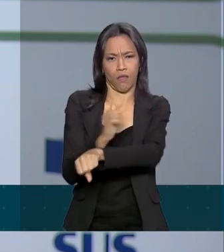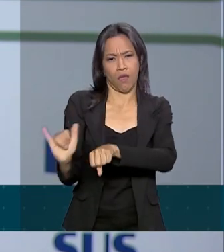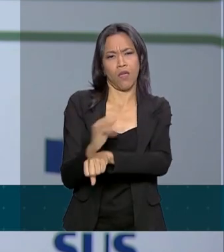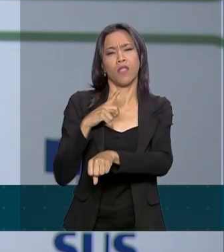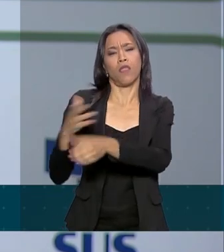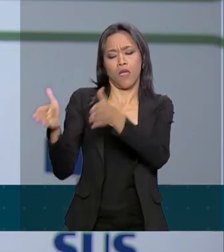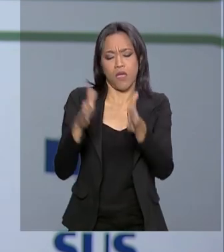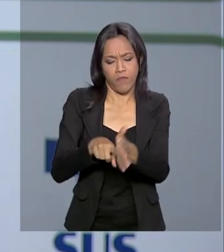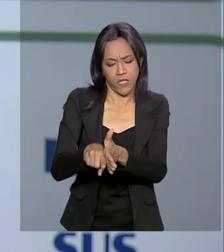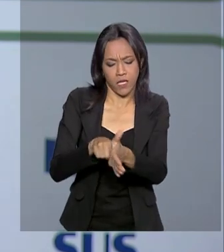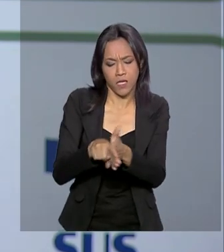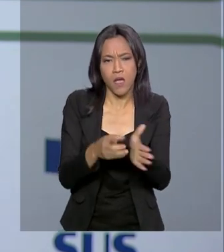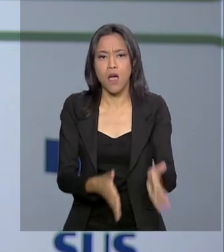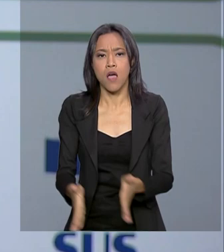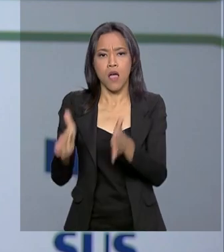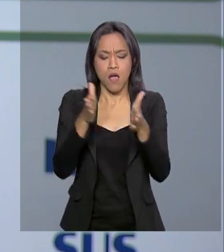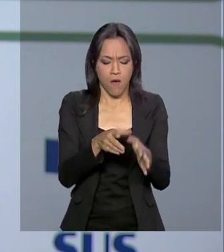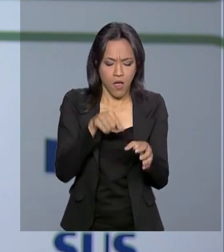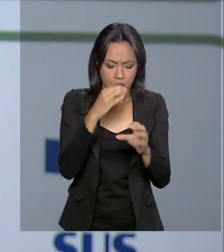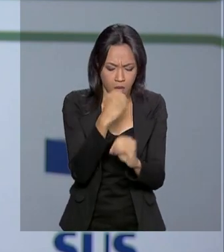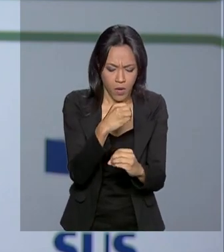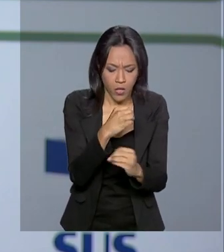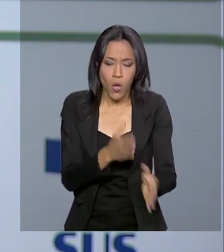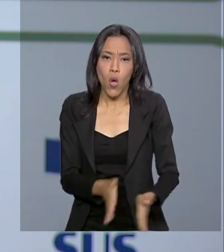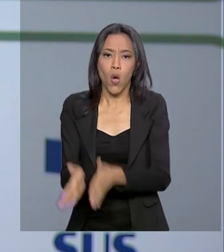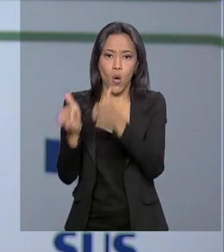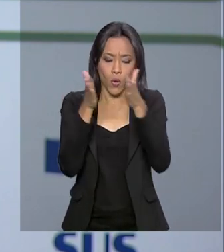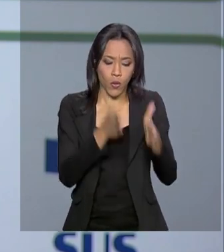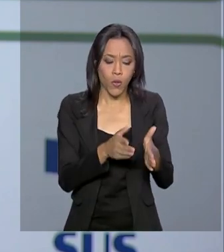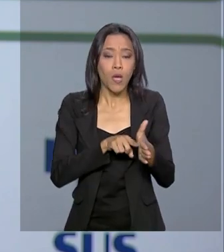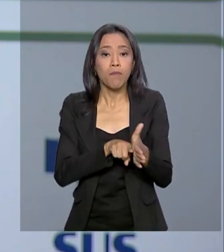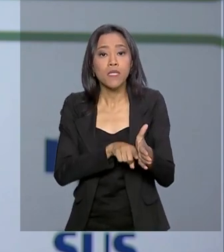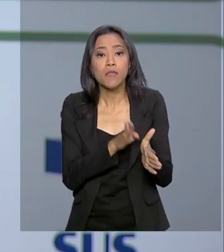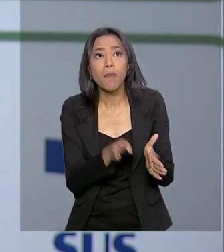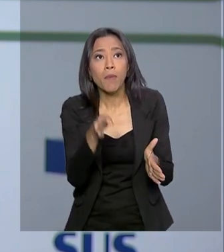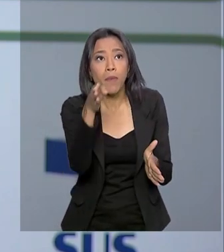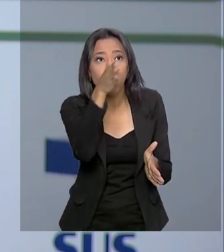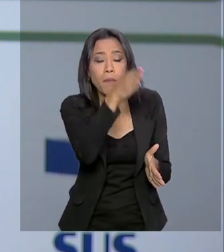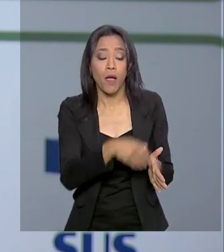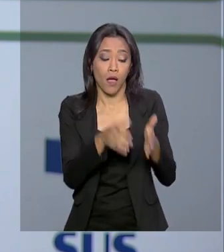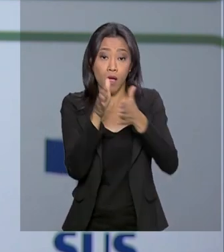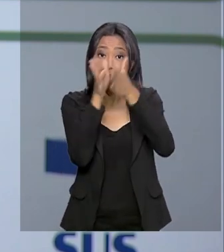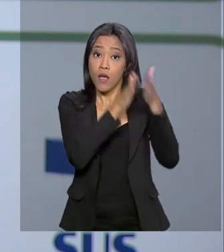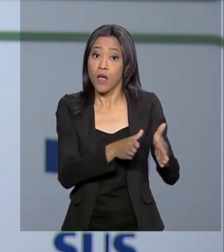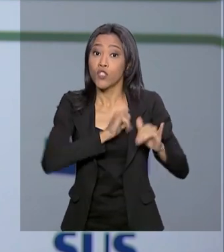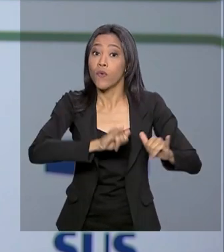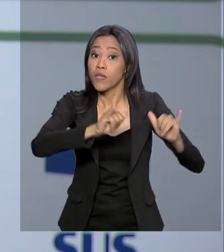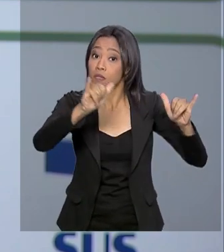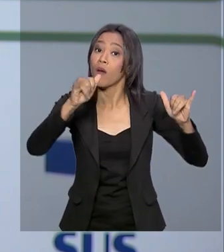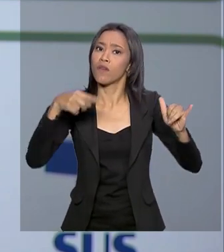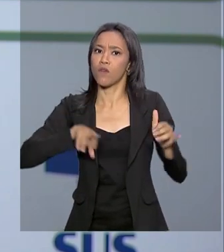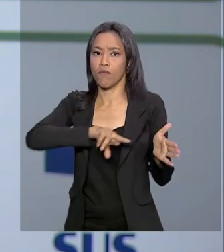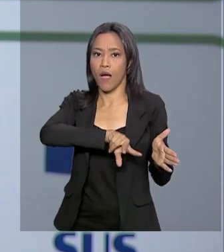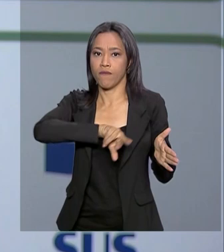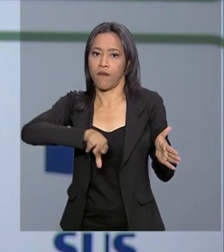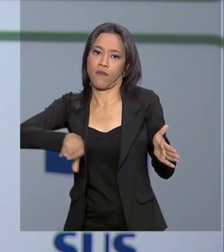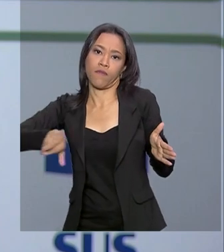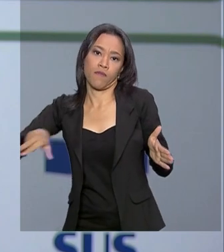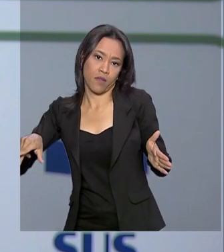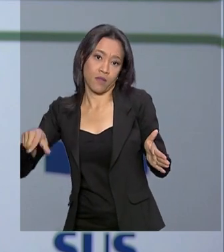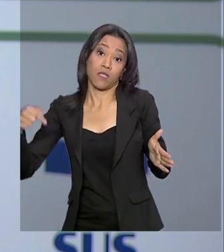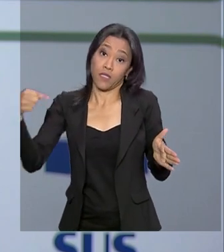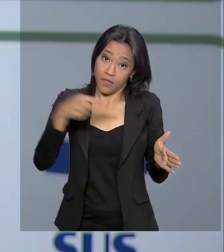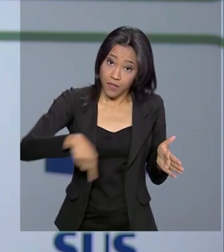laboratorial, temos a investigação de campo, tem as ações de comunicação. Então é um conjunto de ações que